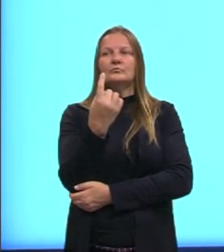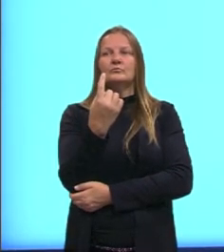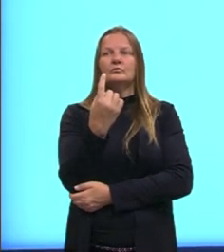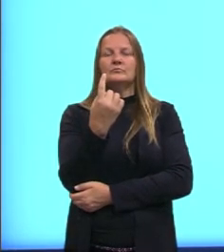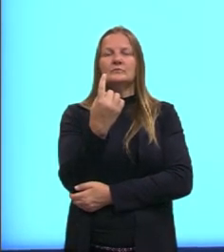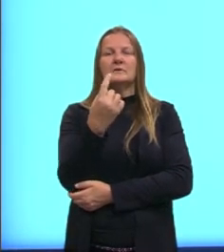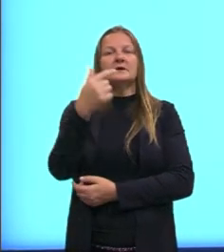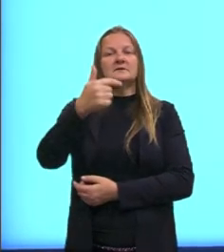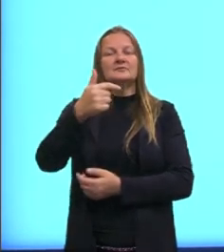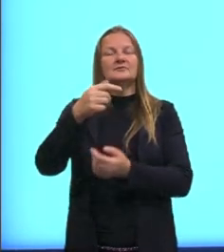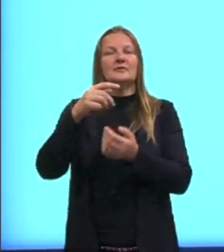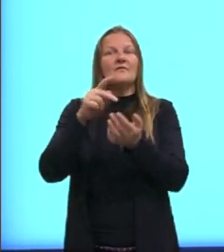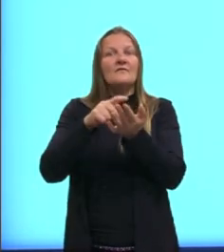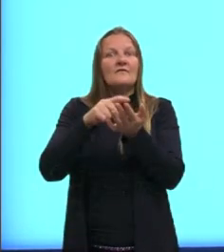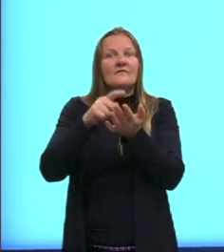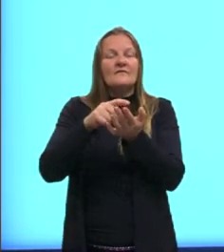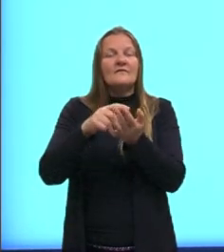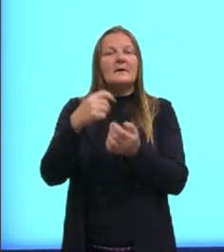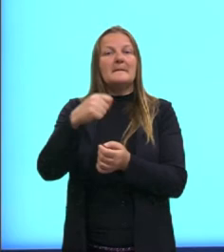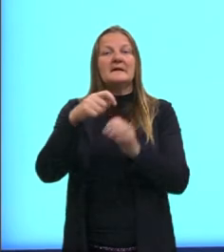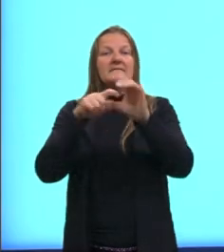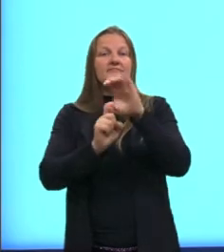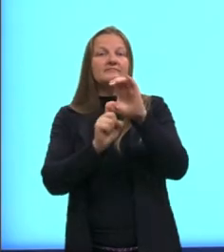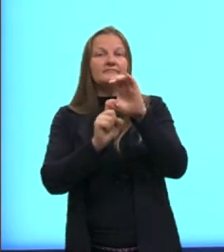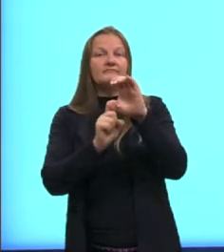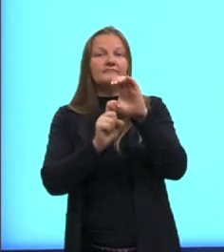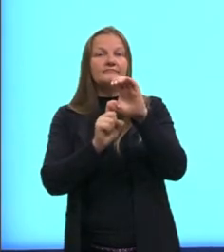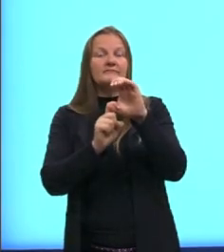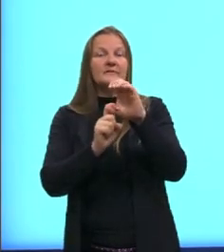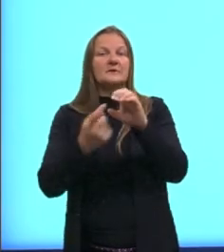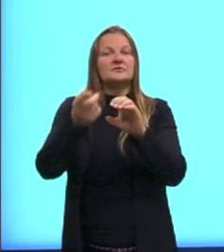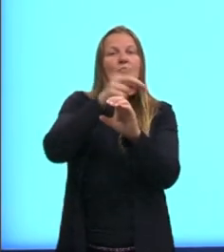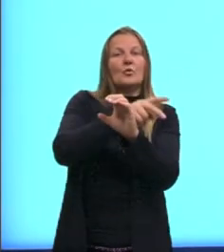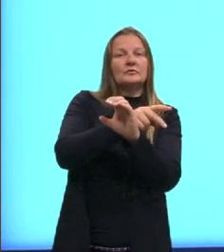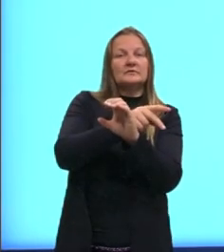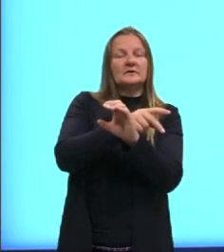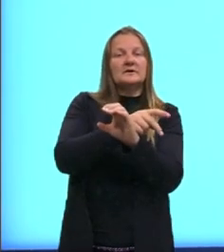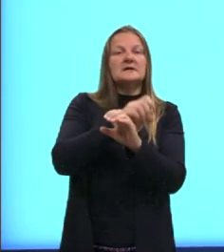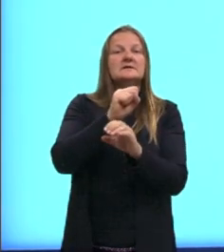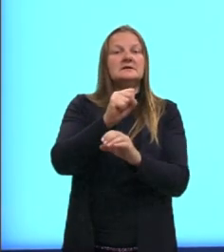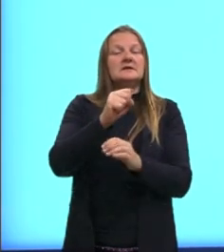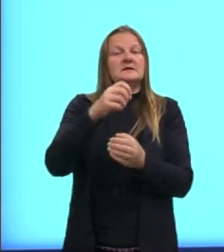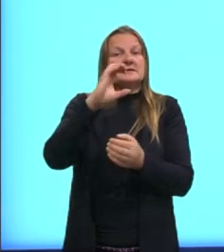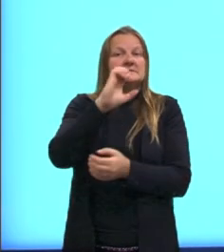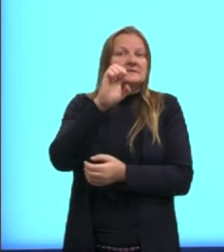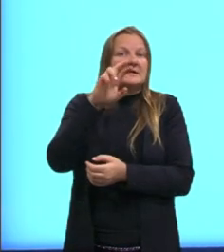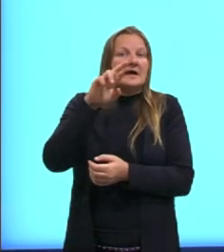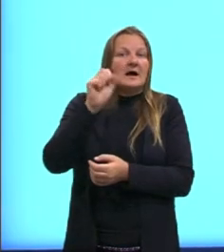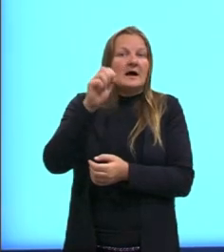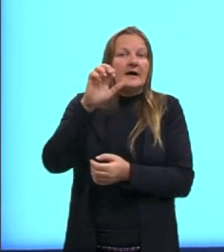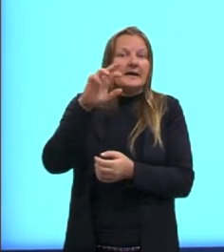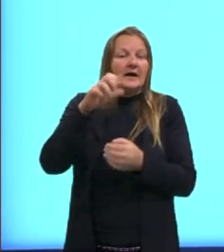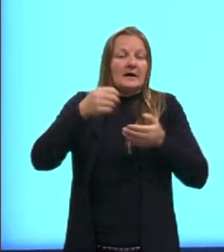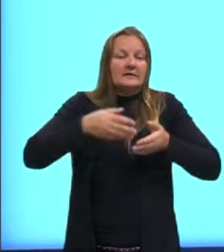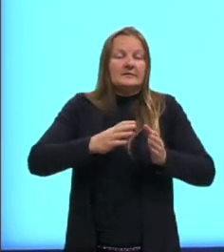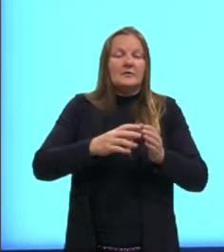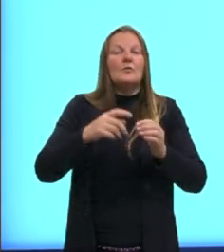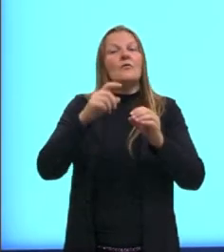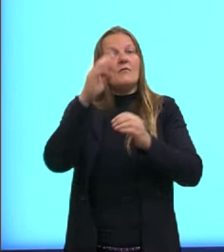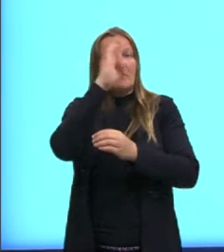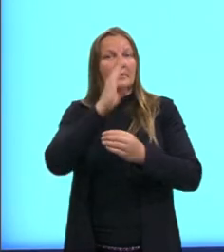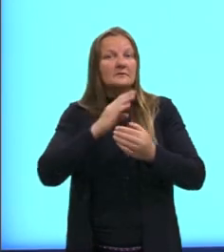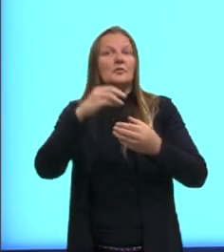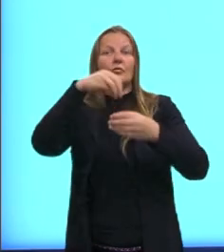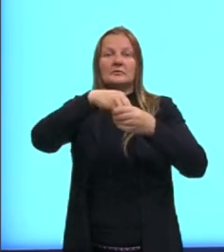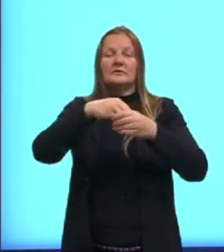condição, que ela é uma condição necessária, ela depende da outra, né? Se ela for falsa, então, a condicional